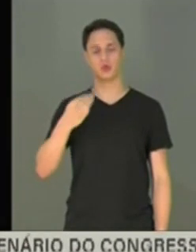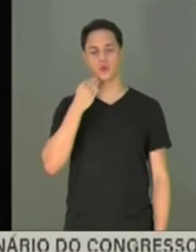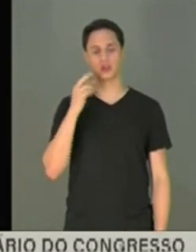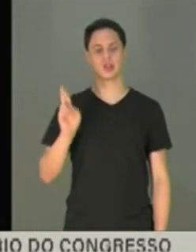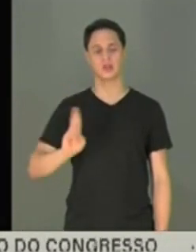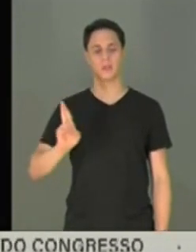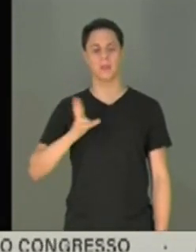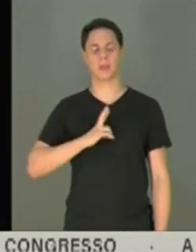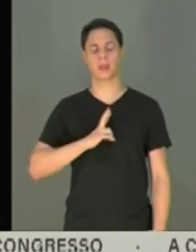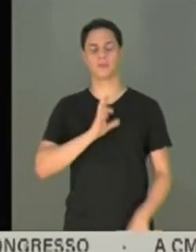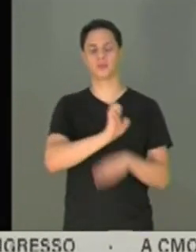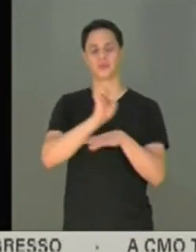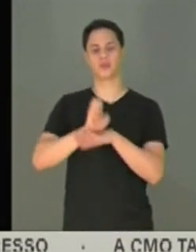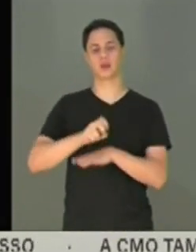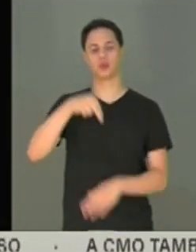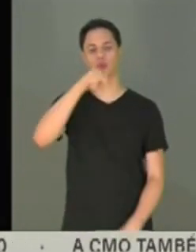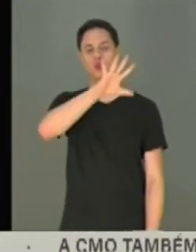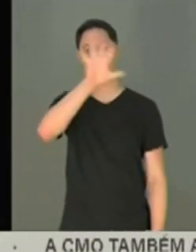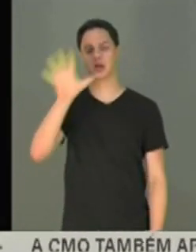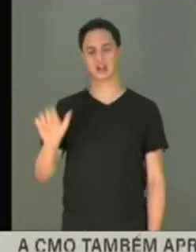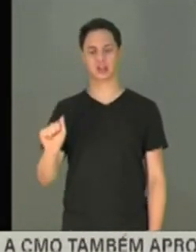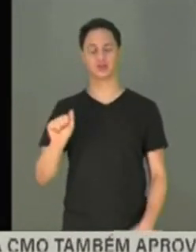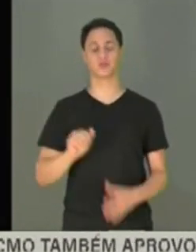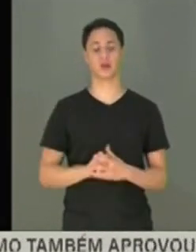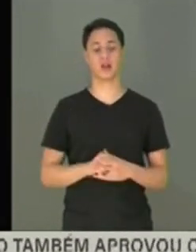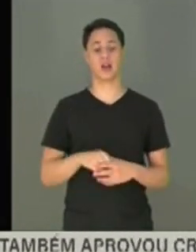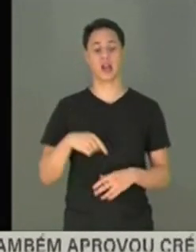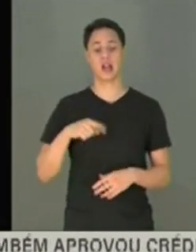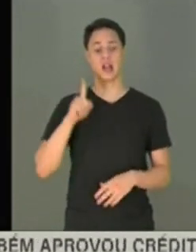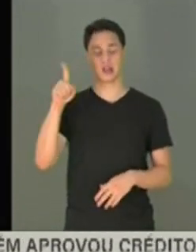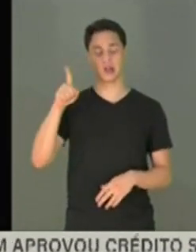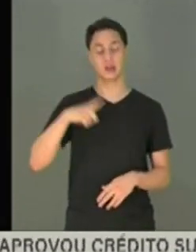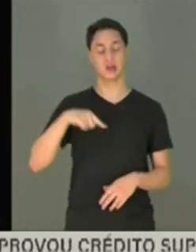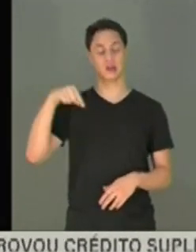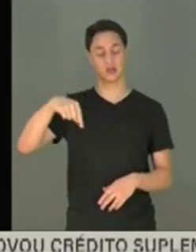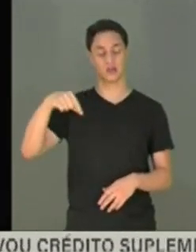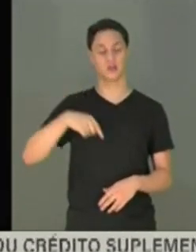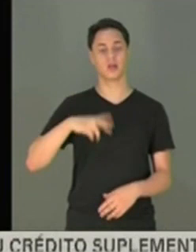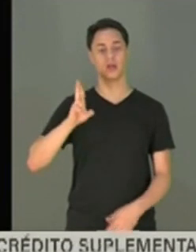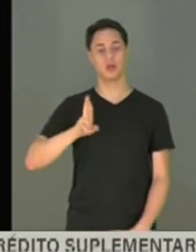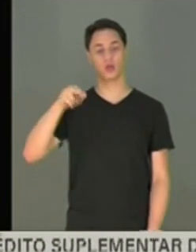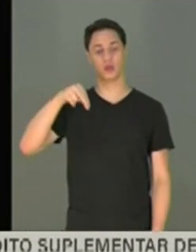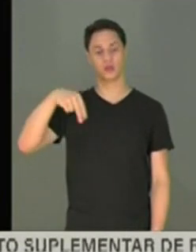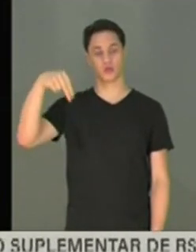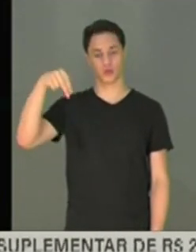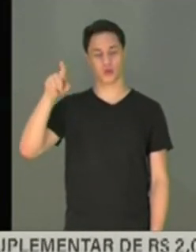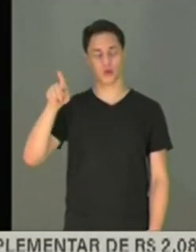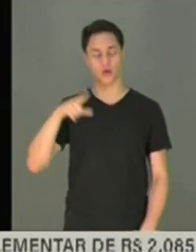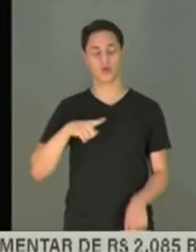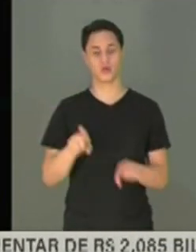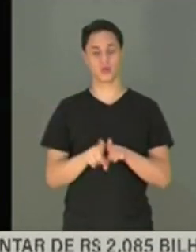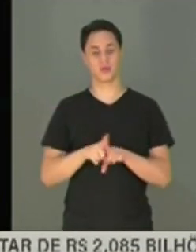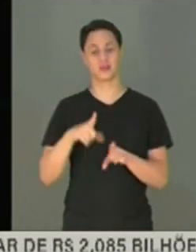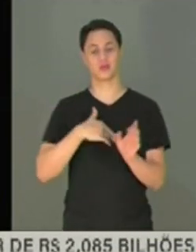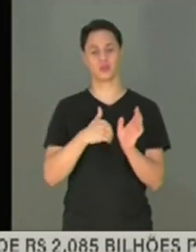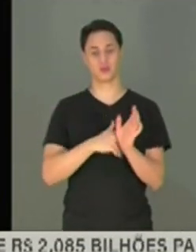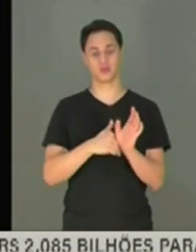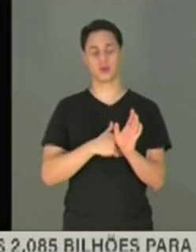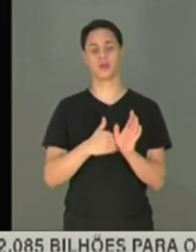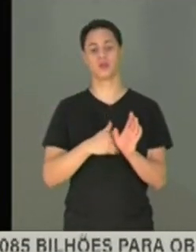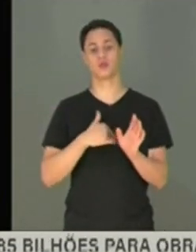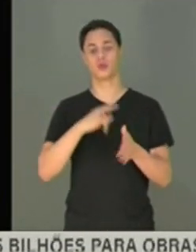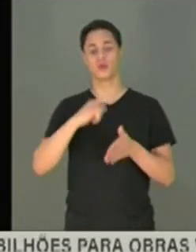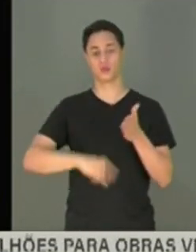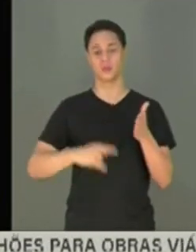nordestinos. A CPI aqui no Rio Grande do Norte, a CPI da Covid, já teve acesso a documentos sigilosos que indicam uma